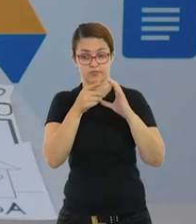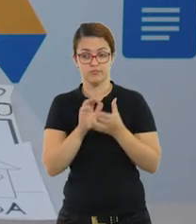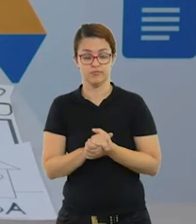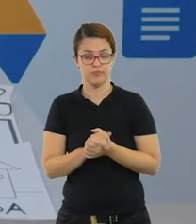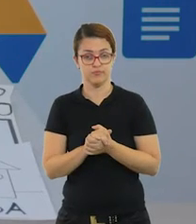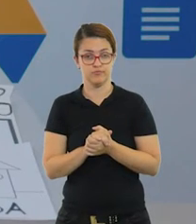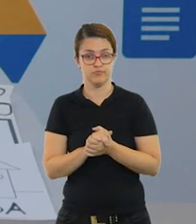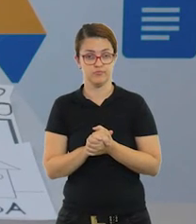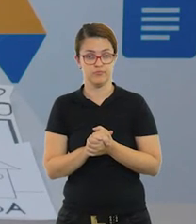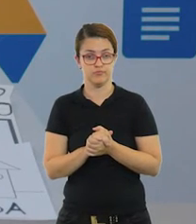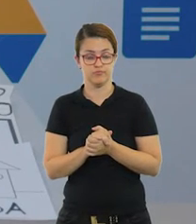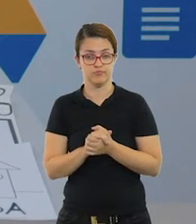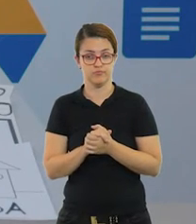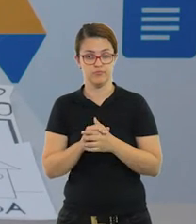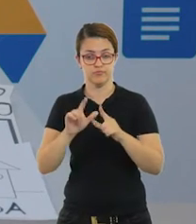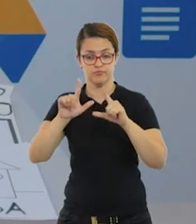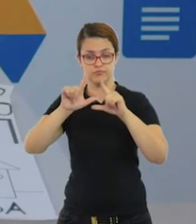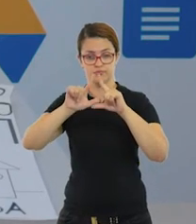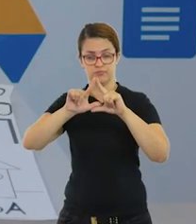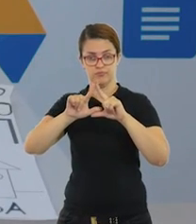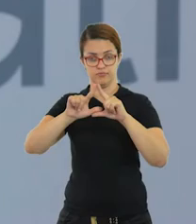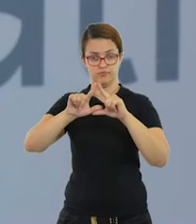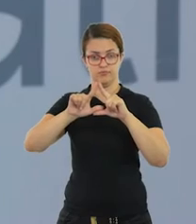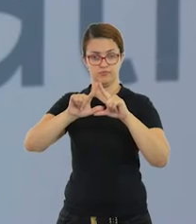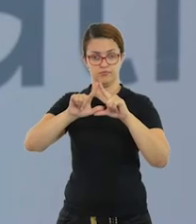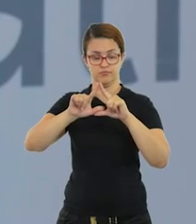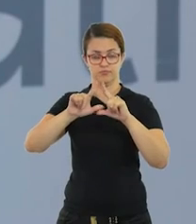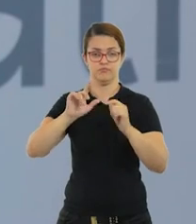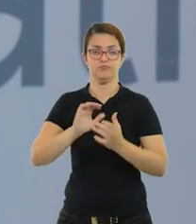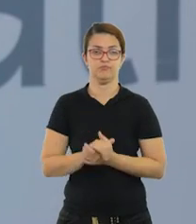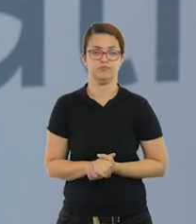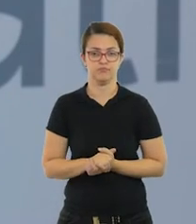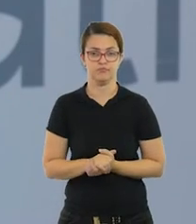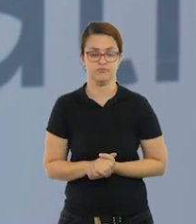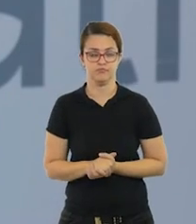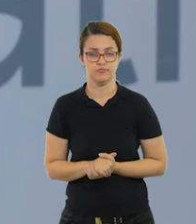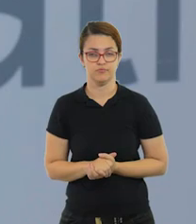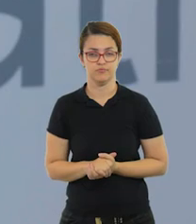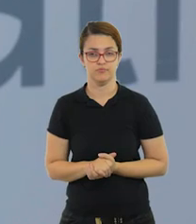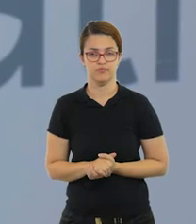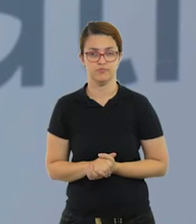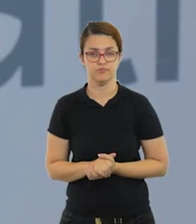o triângulo,